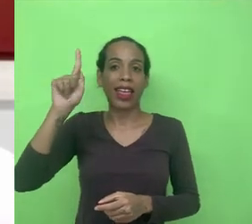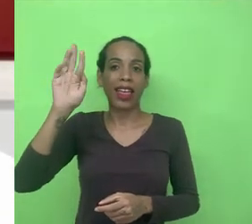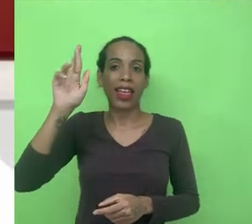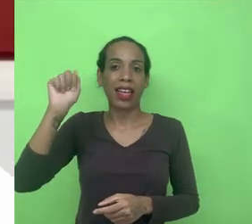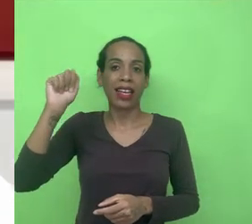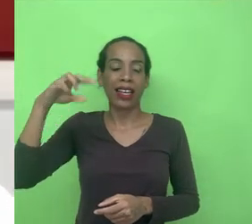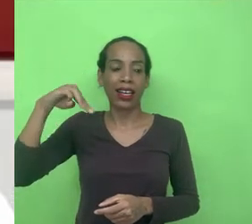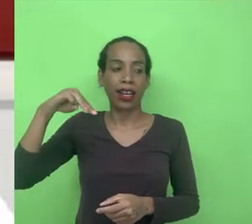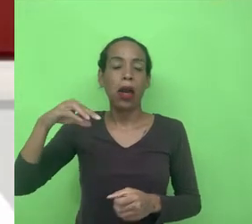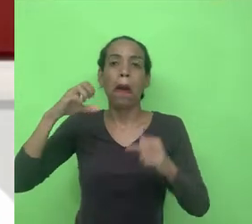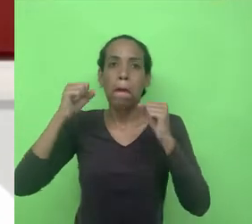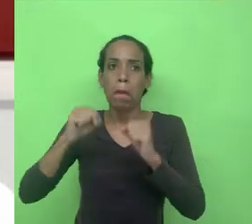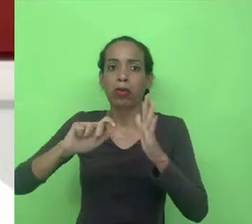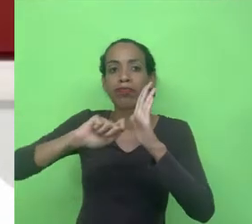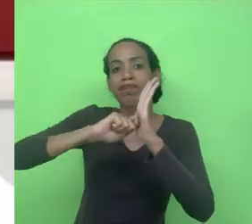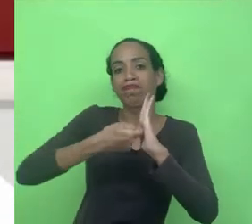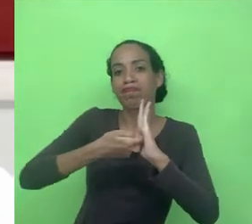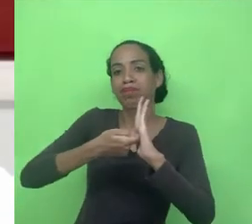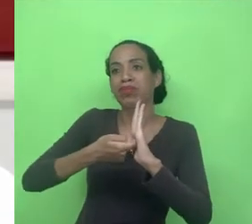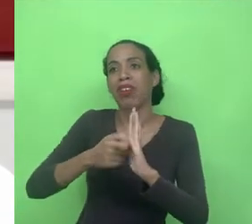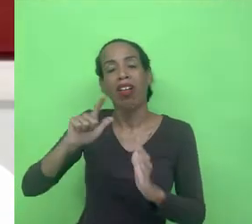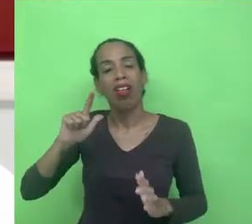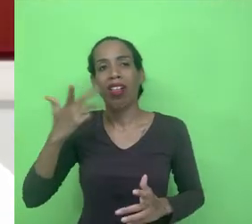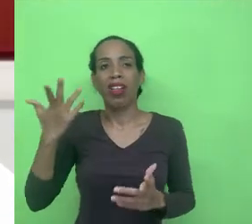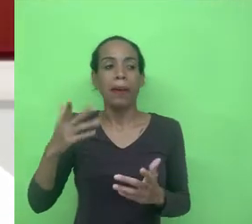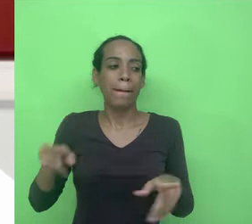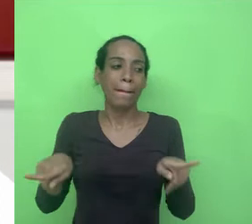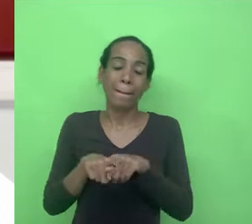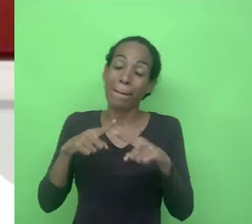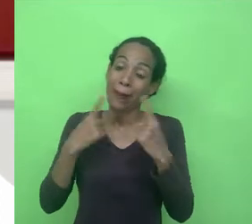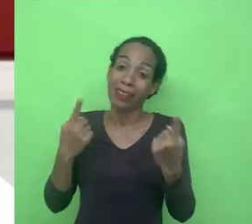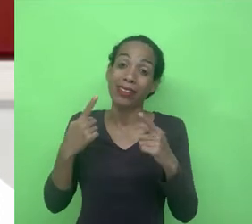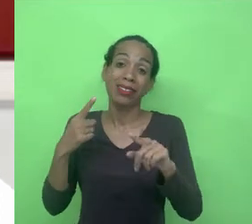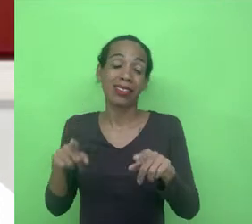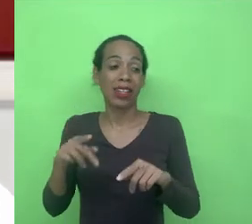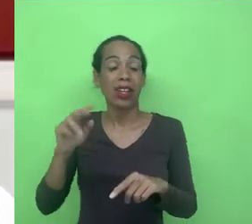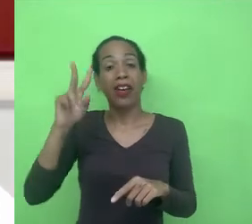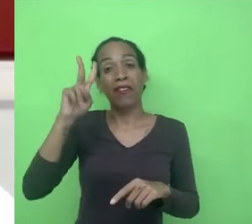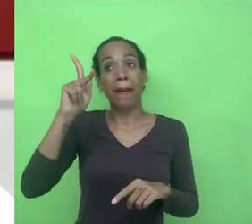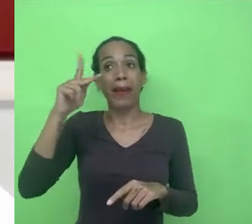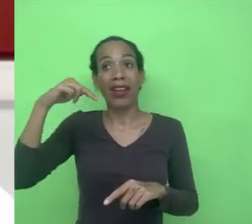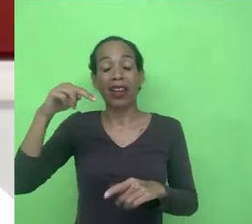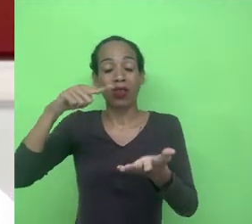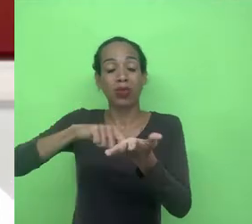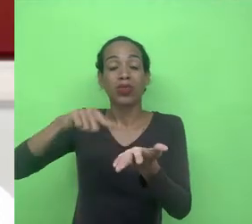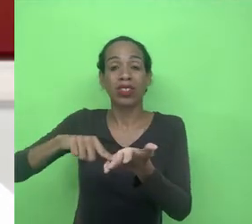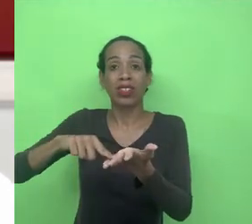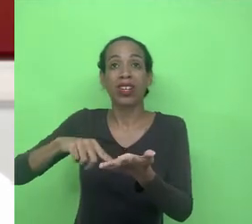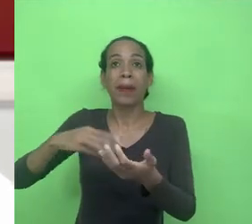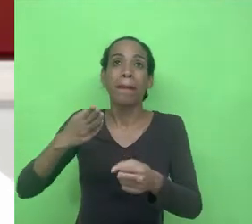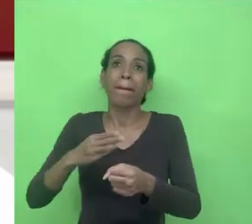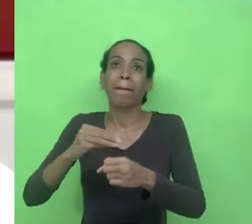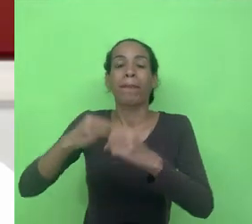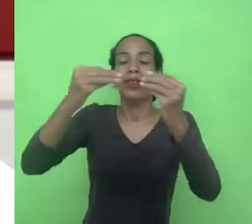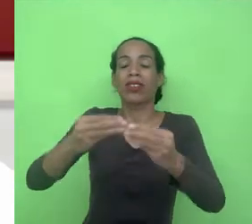bloqueado o Telegram lógico só que também com uma VPN com dois cliques do mouse você conseguiria ultrapassar aquilo